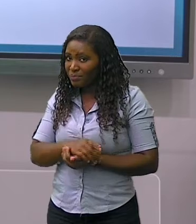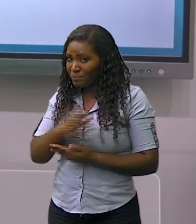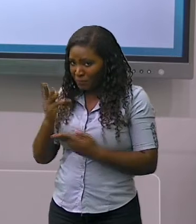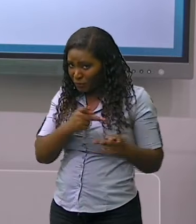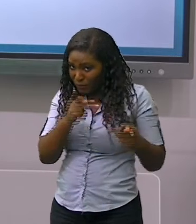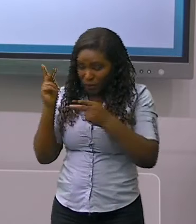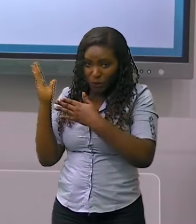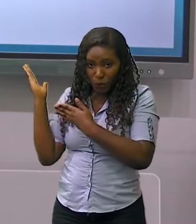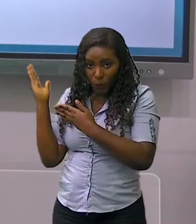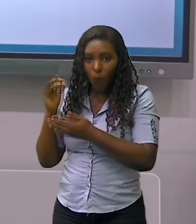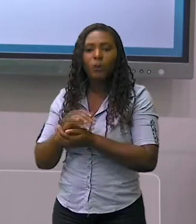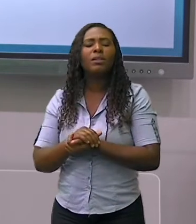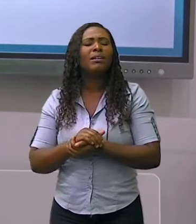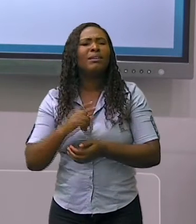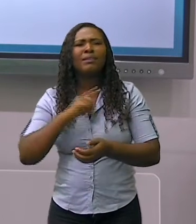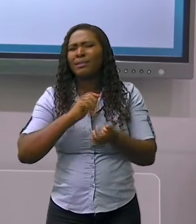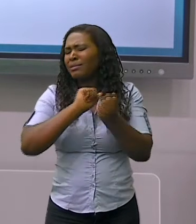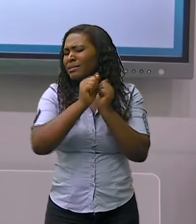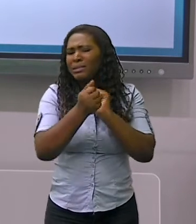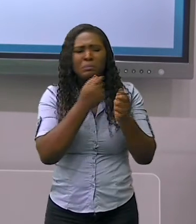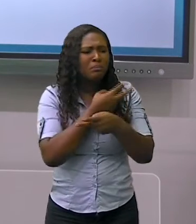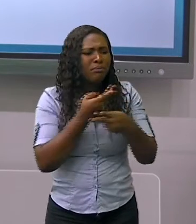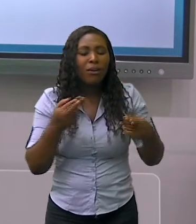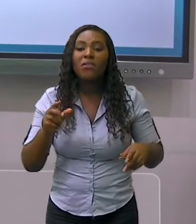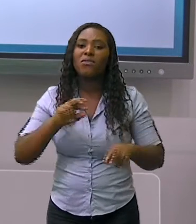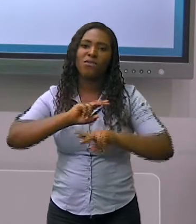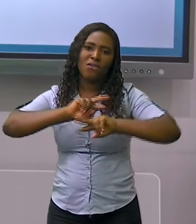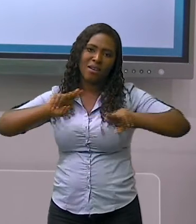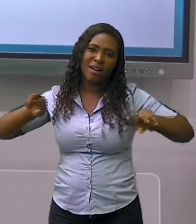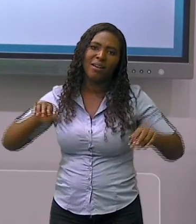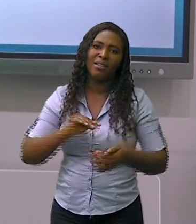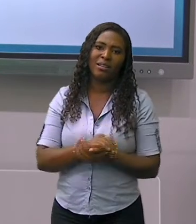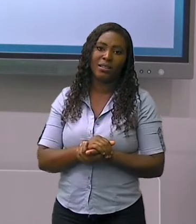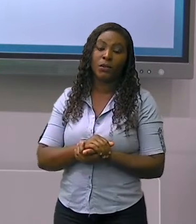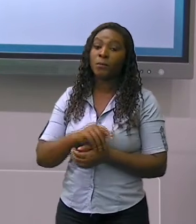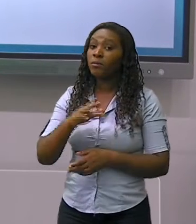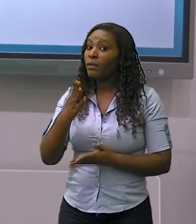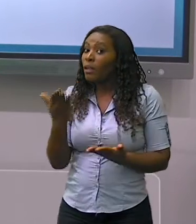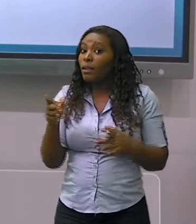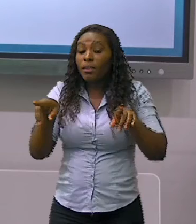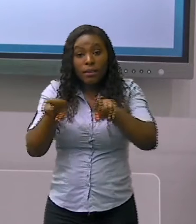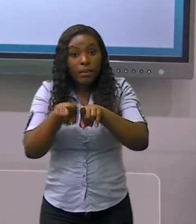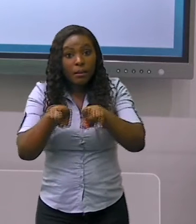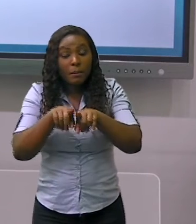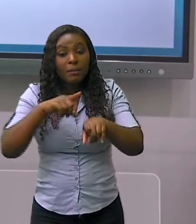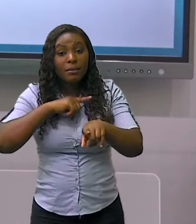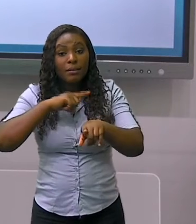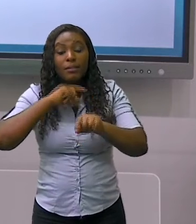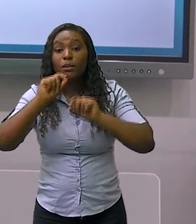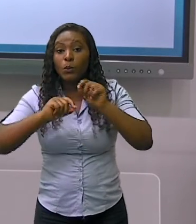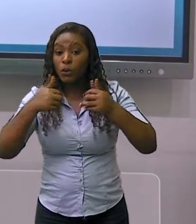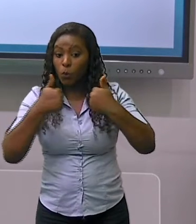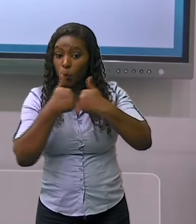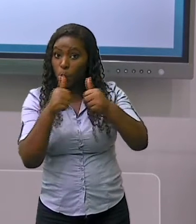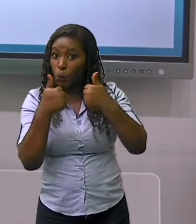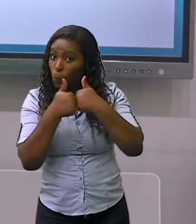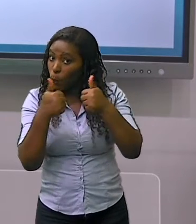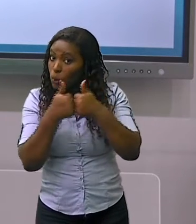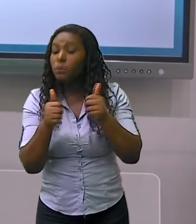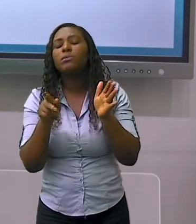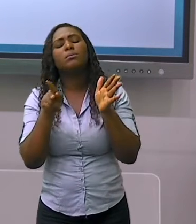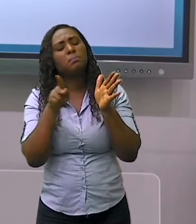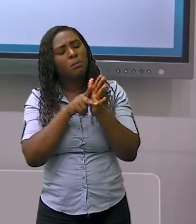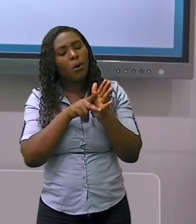ainda não conheça, saiba que existe uma linha exclusiva de transporte coletivo até este